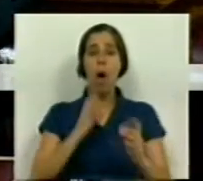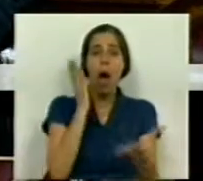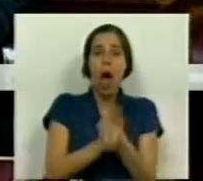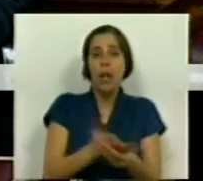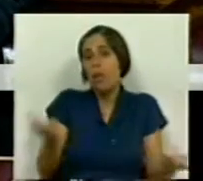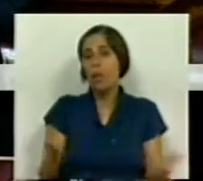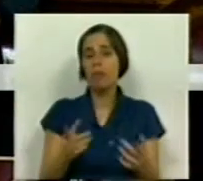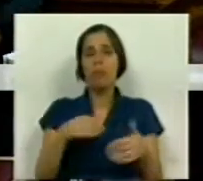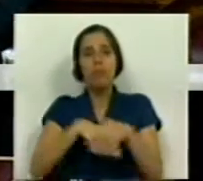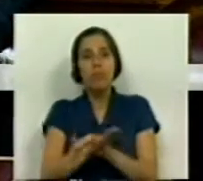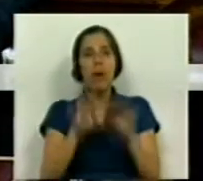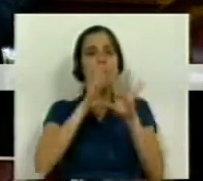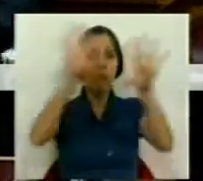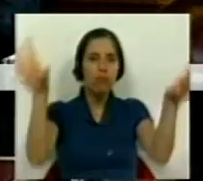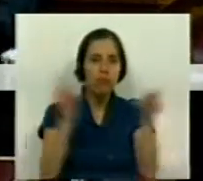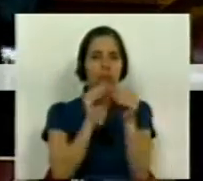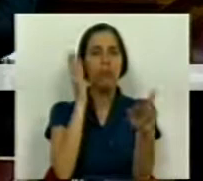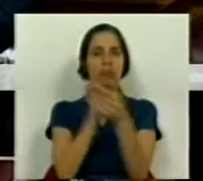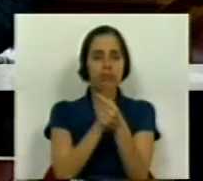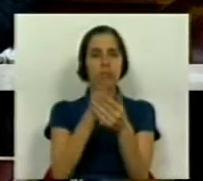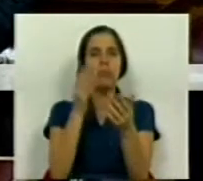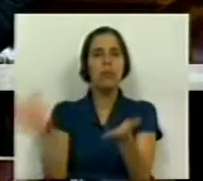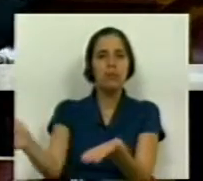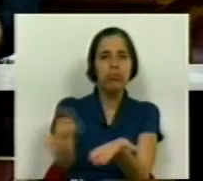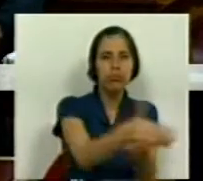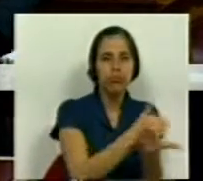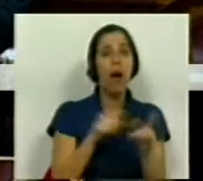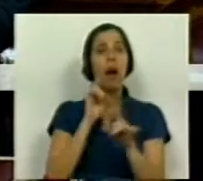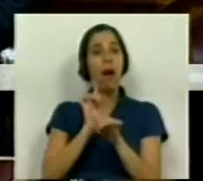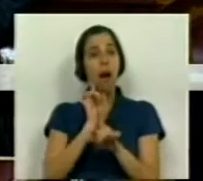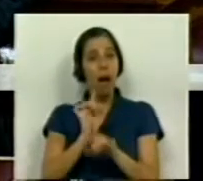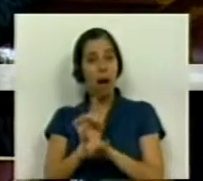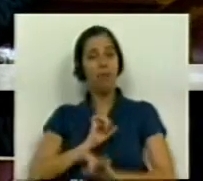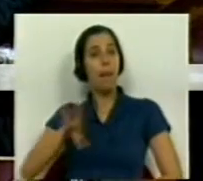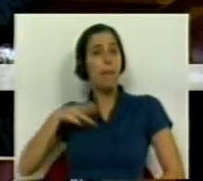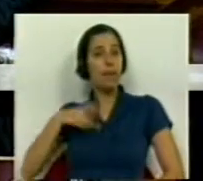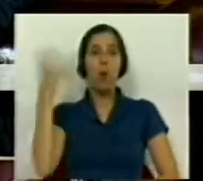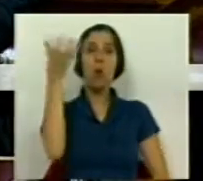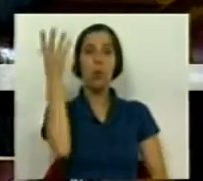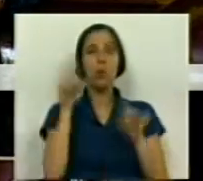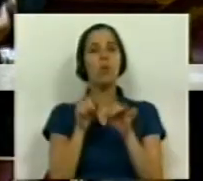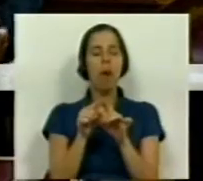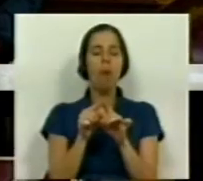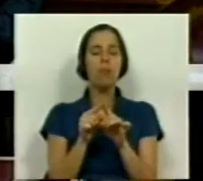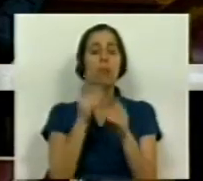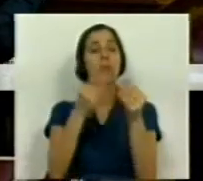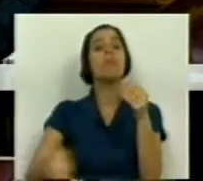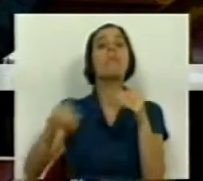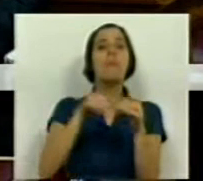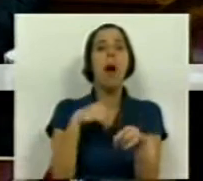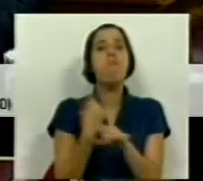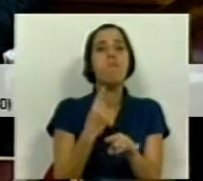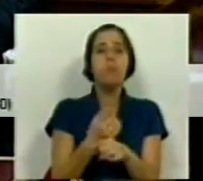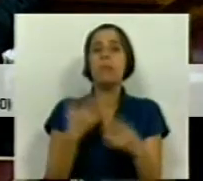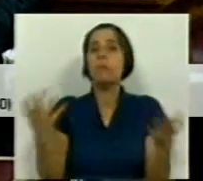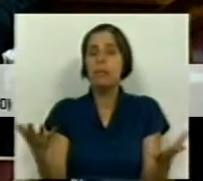arquivo que possa compilar, arquivar e inventariar essas dimensões do nosso património cultural. a que se acresce também